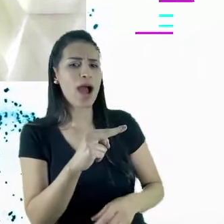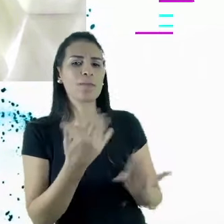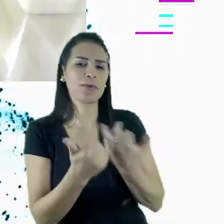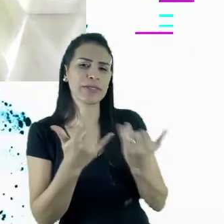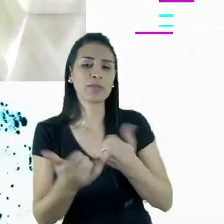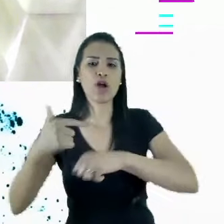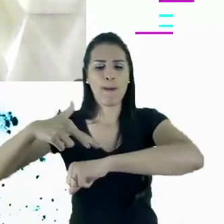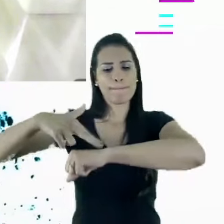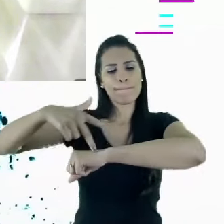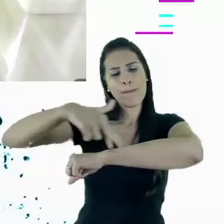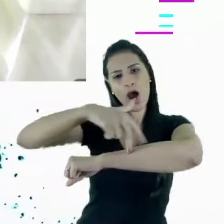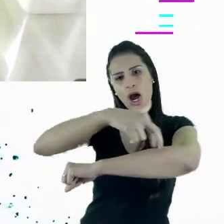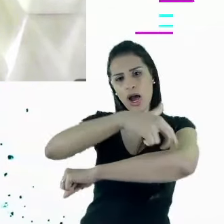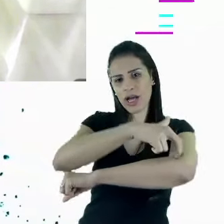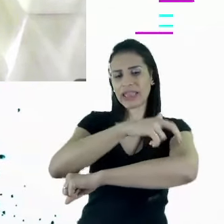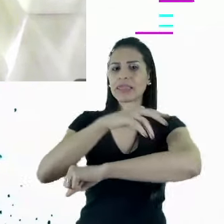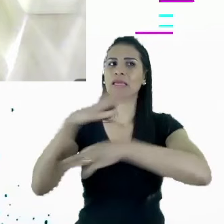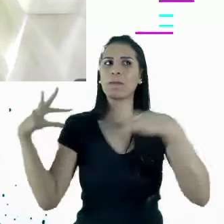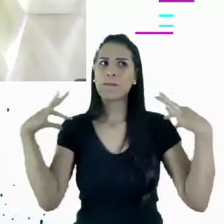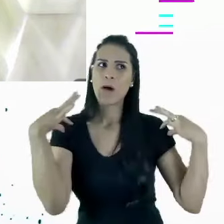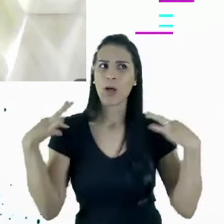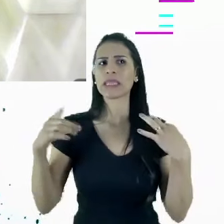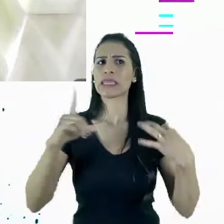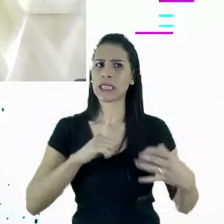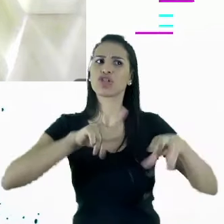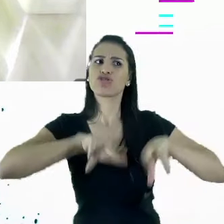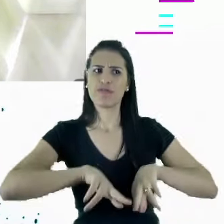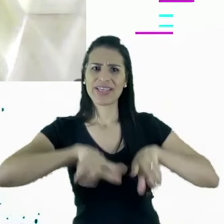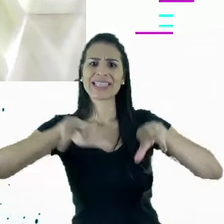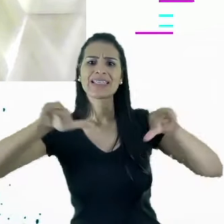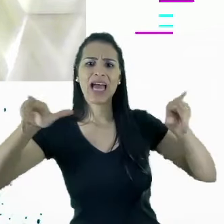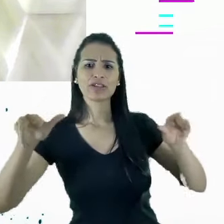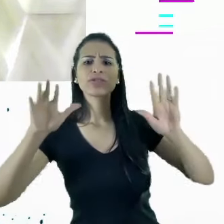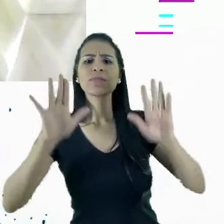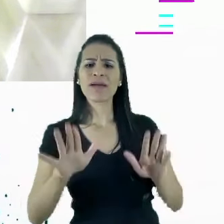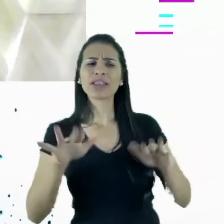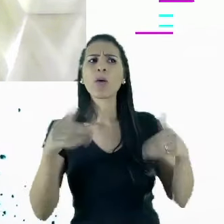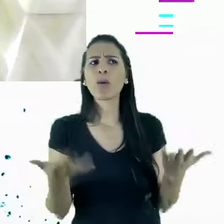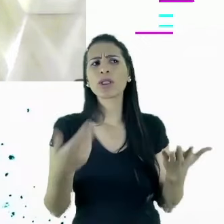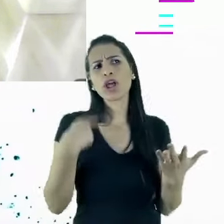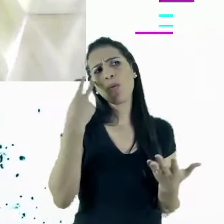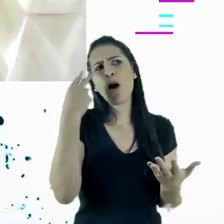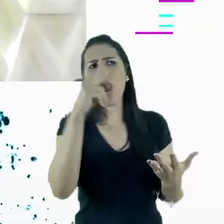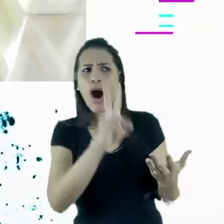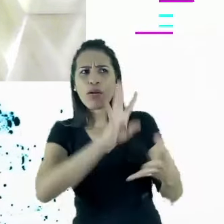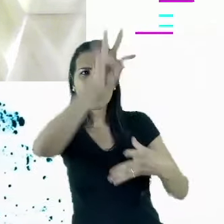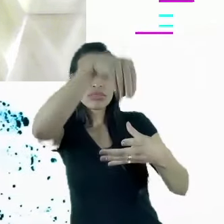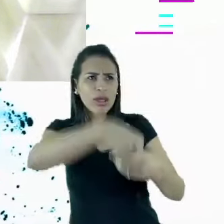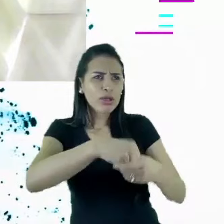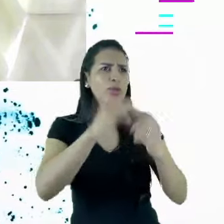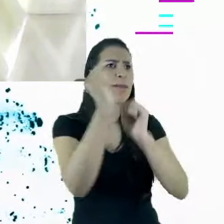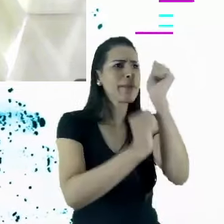moda está refletida a diversidade, mas quando ele olha o conteúdo da empresa, tem diversidade, tem inclusão na